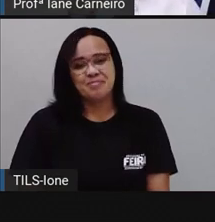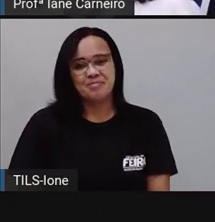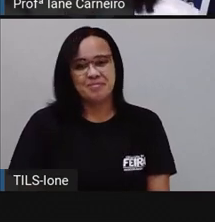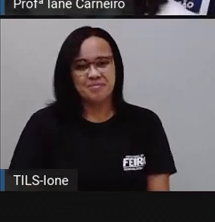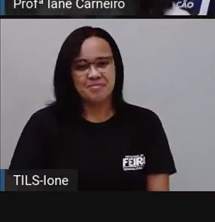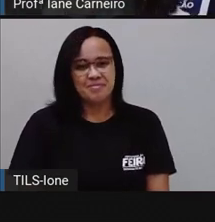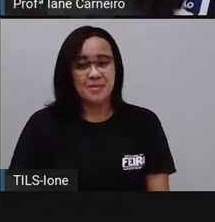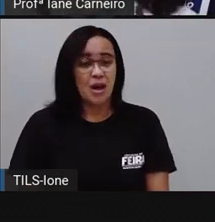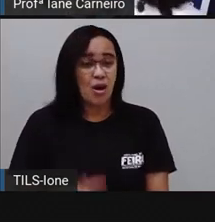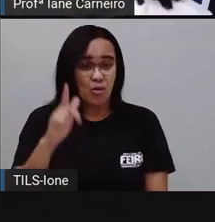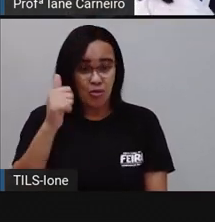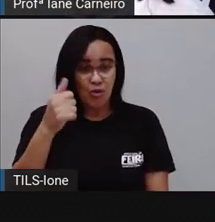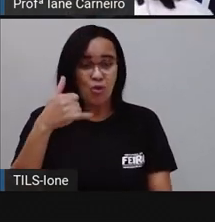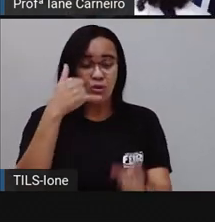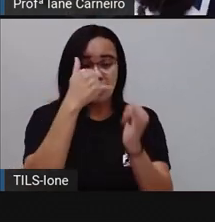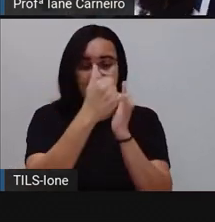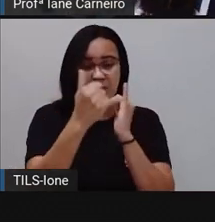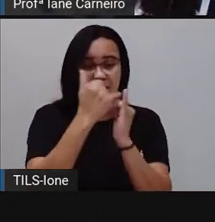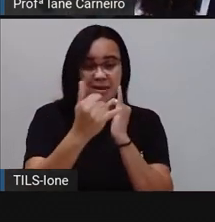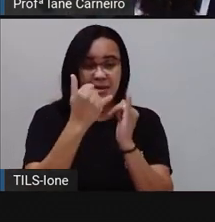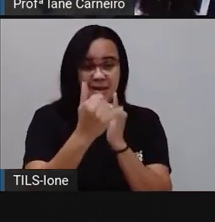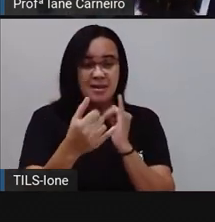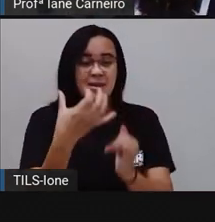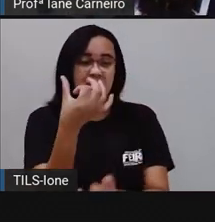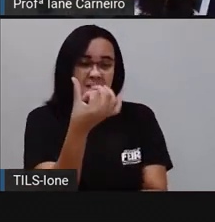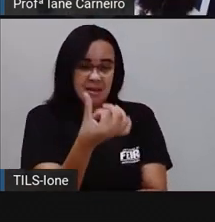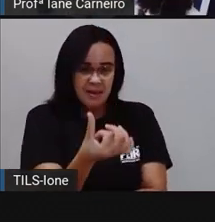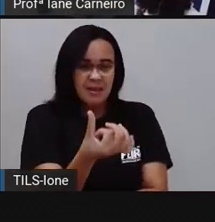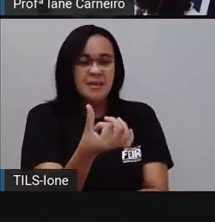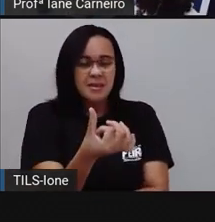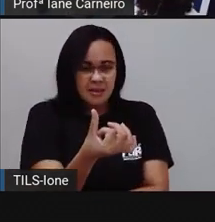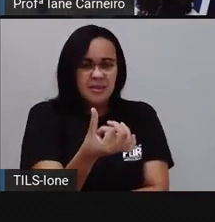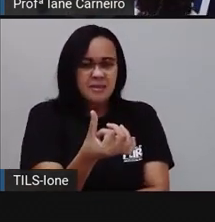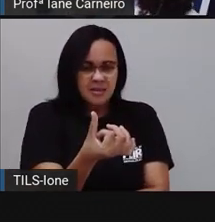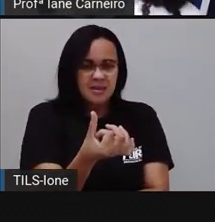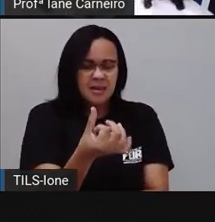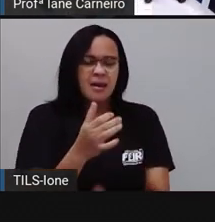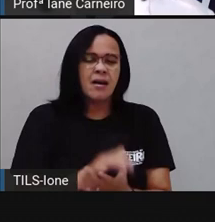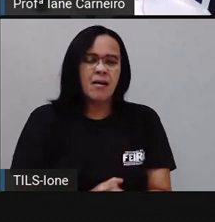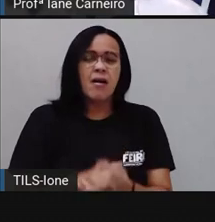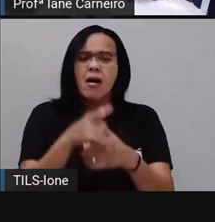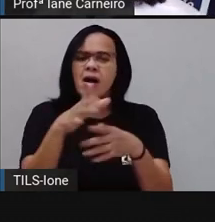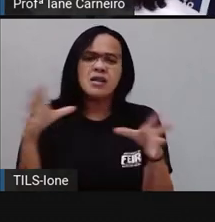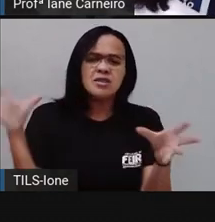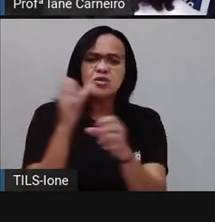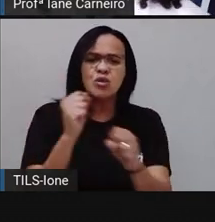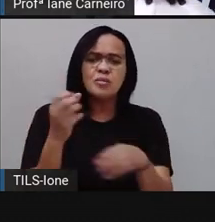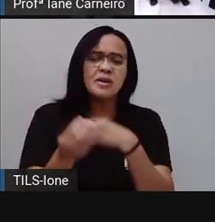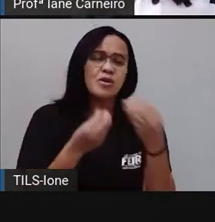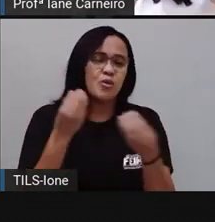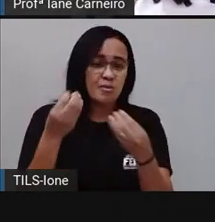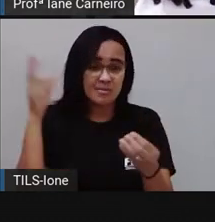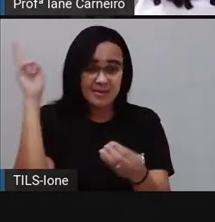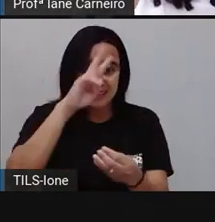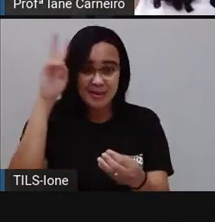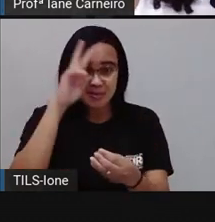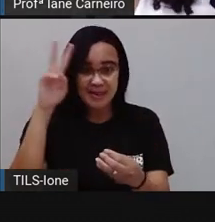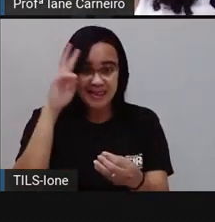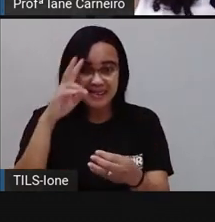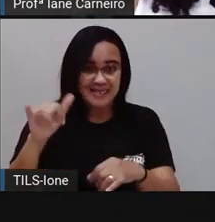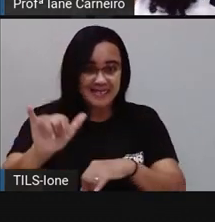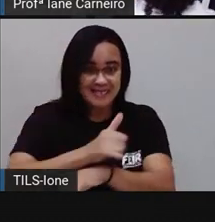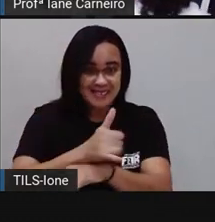Pega a dica aí. Então, vamos lá, ó. Dez mais doze. Como é que a gente vai fazer? Lembra que a gente usou na outra